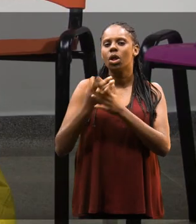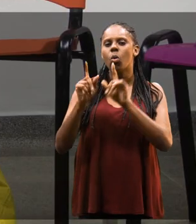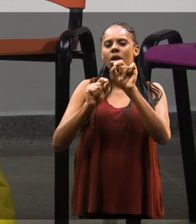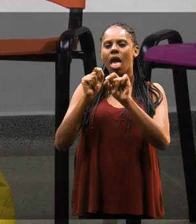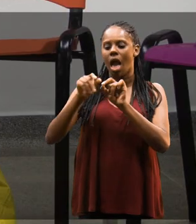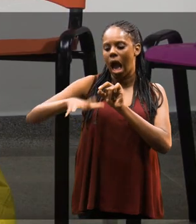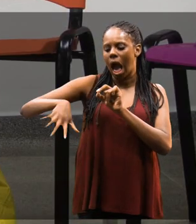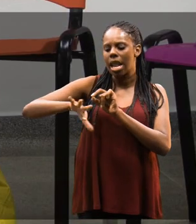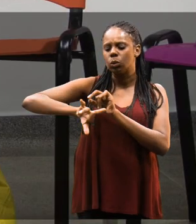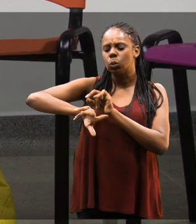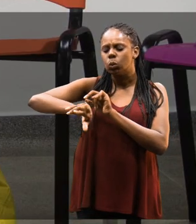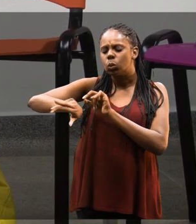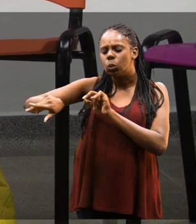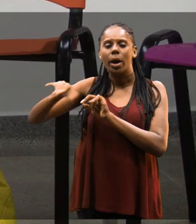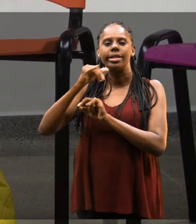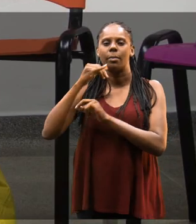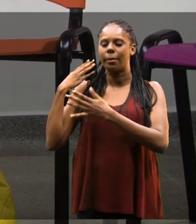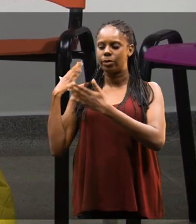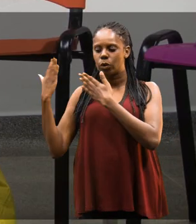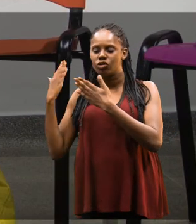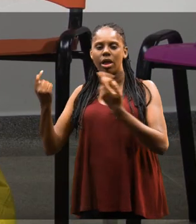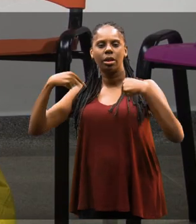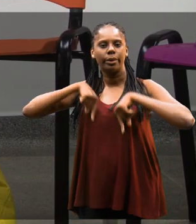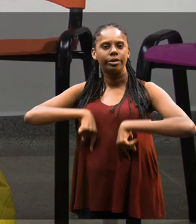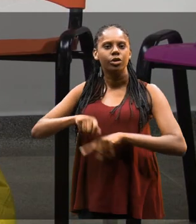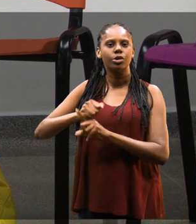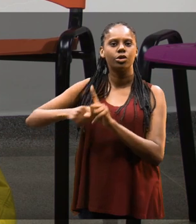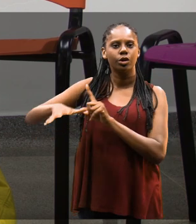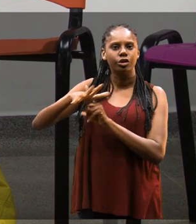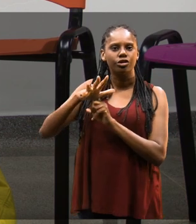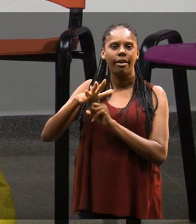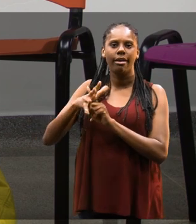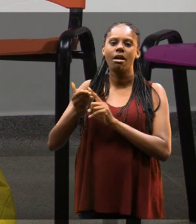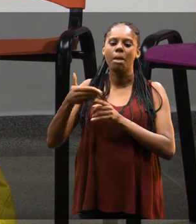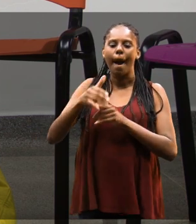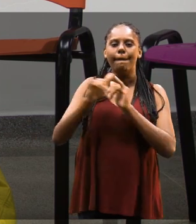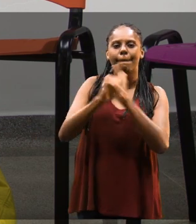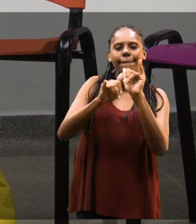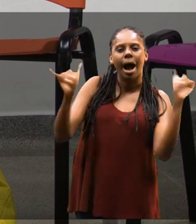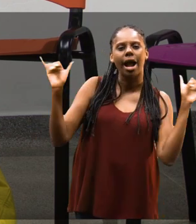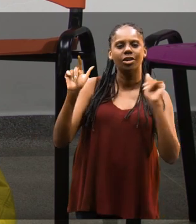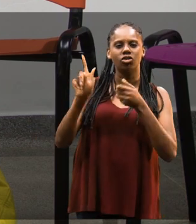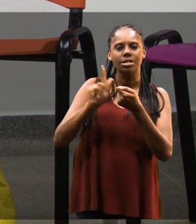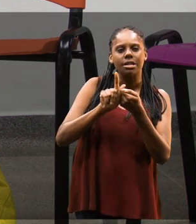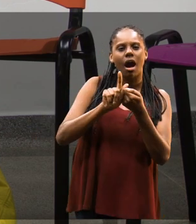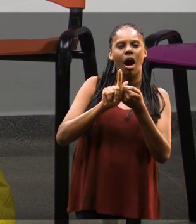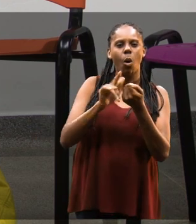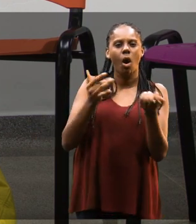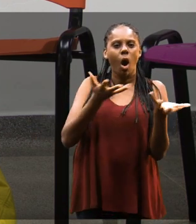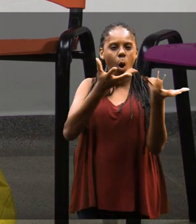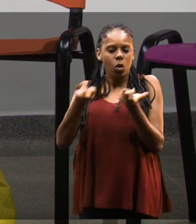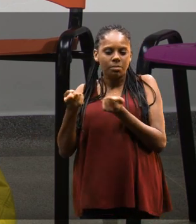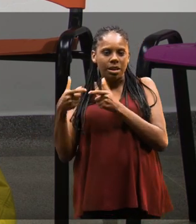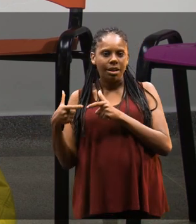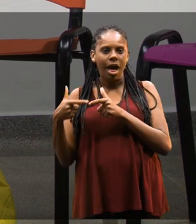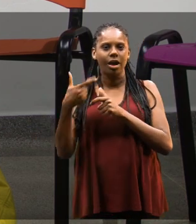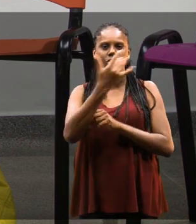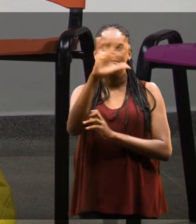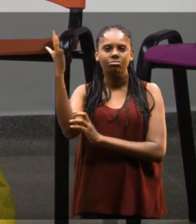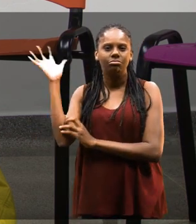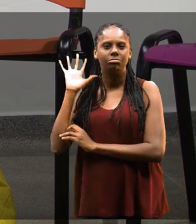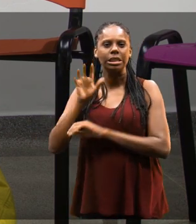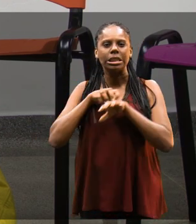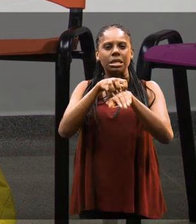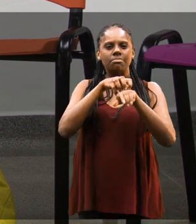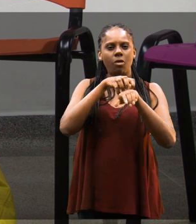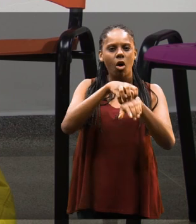gente vai estudar áreas das mais variadas, desde psicologia, antropologia, sociologia, entrando para marketing, gestão, hospitalidade,